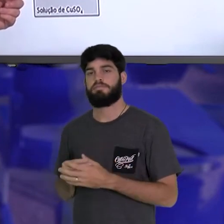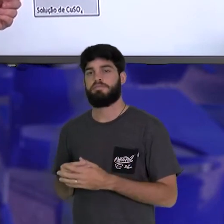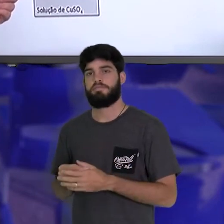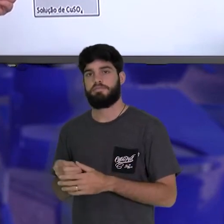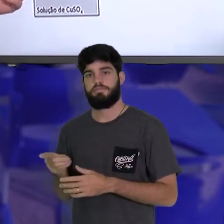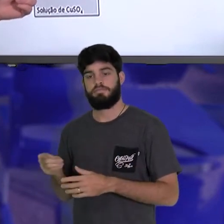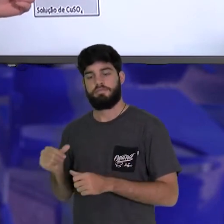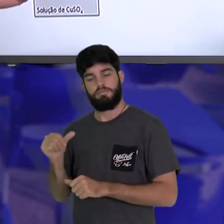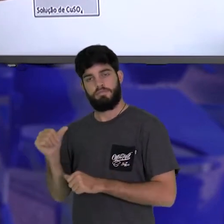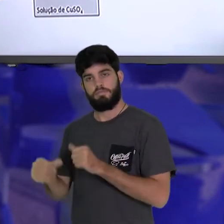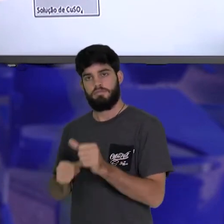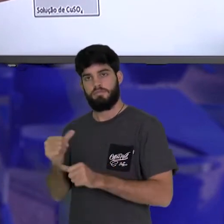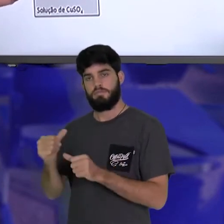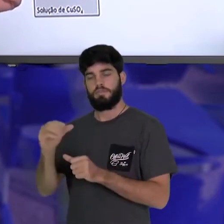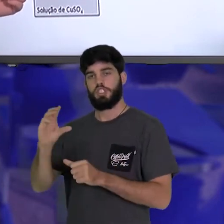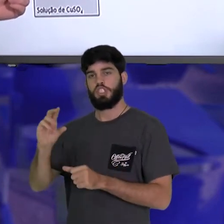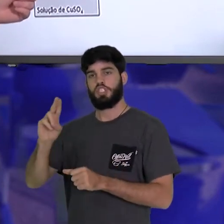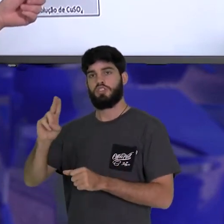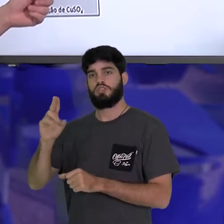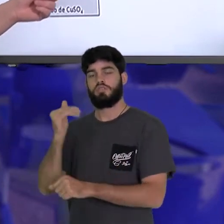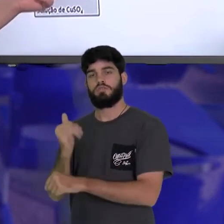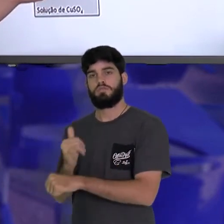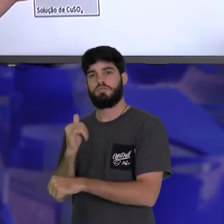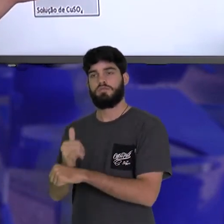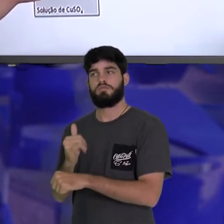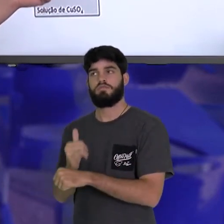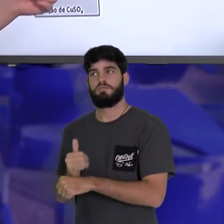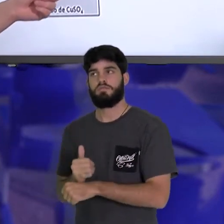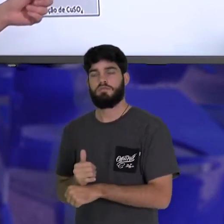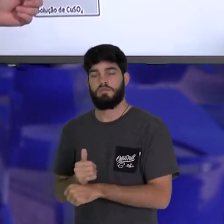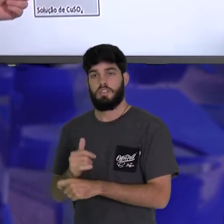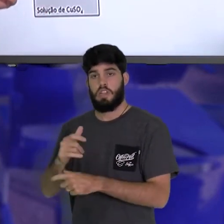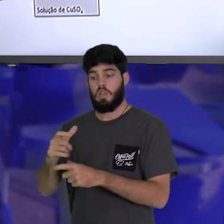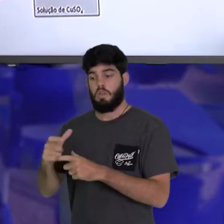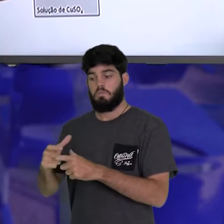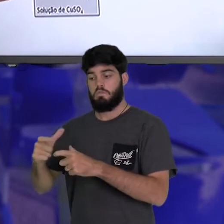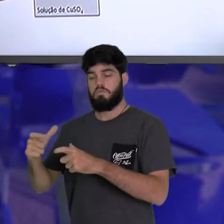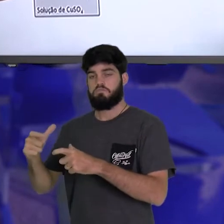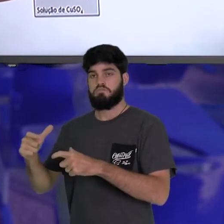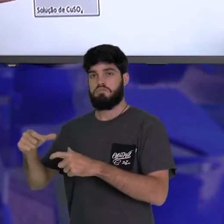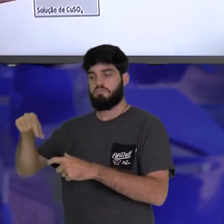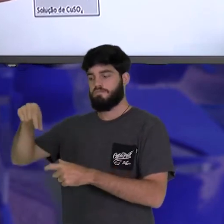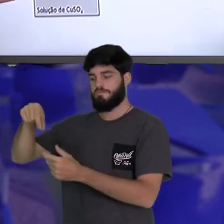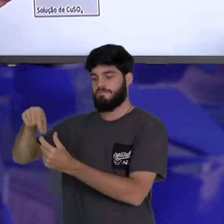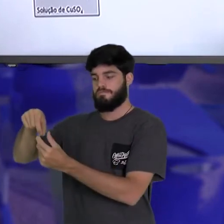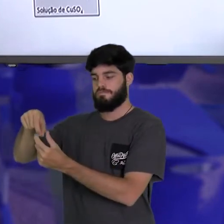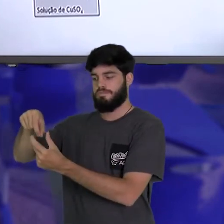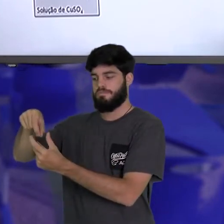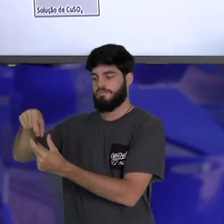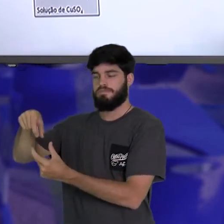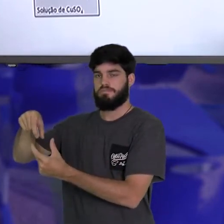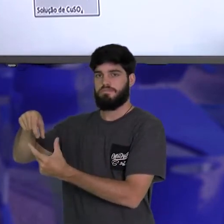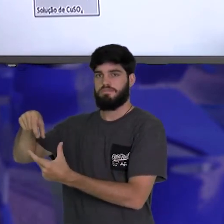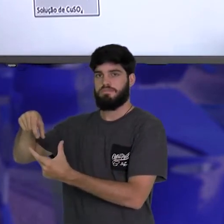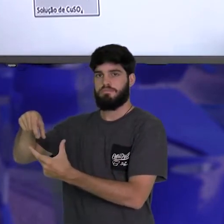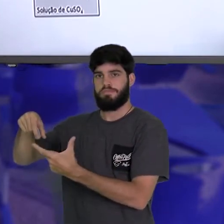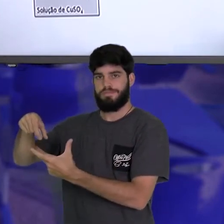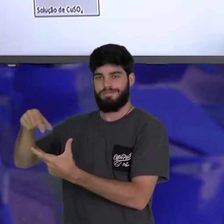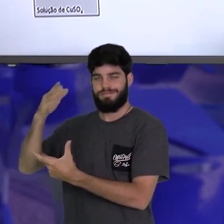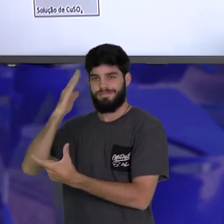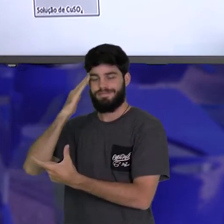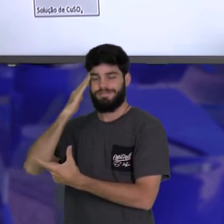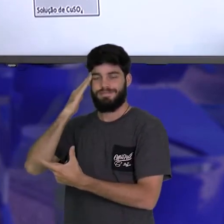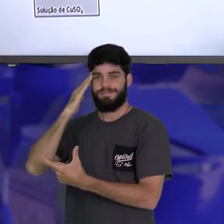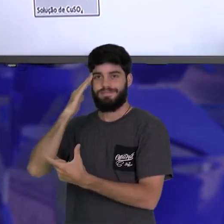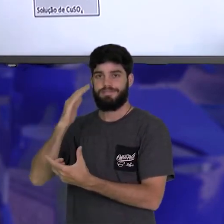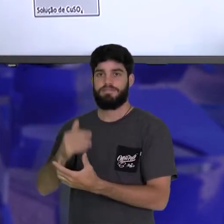se transformar em cobre metálico. Então, você tem um aumento da massa, desse eletrodo. É uma alusão,